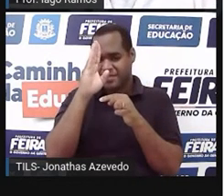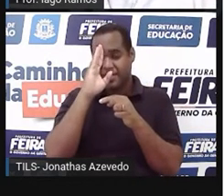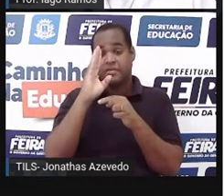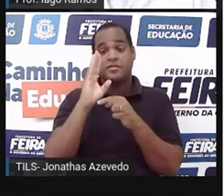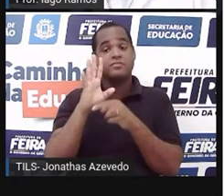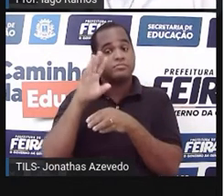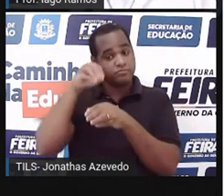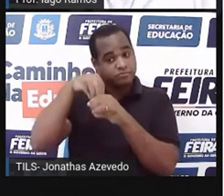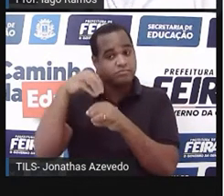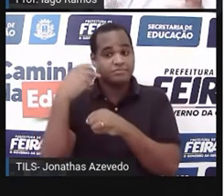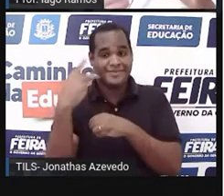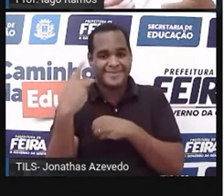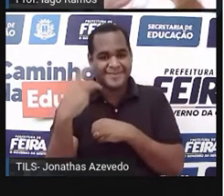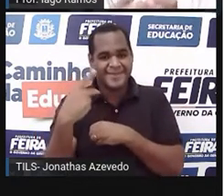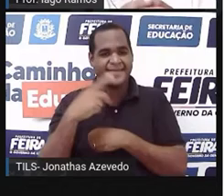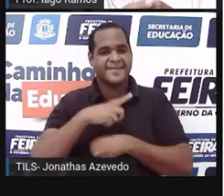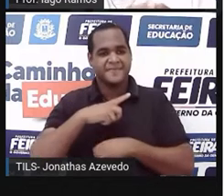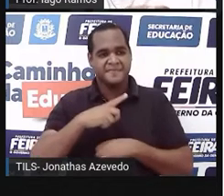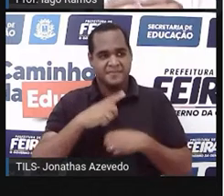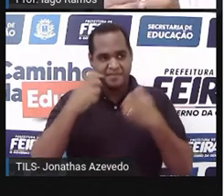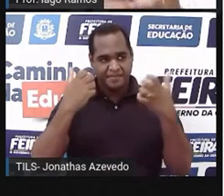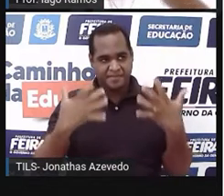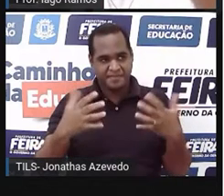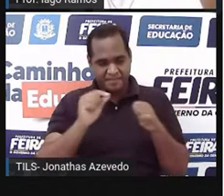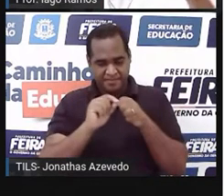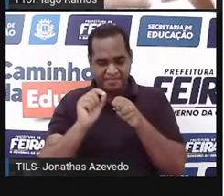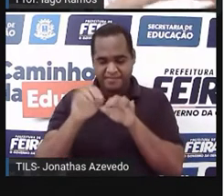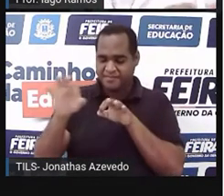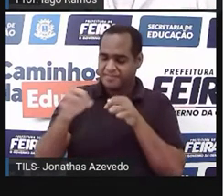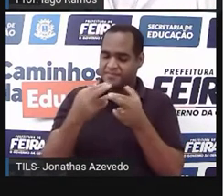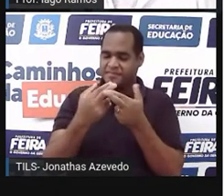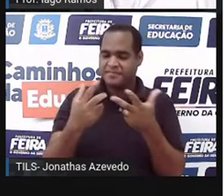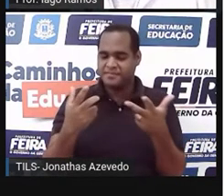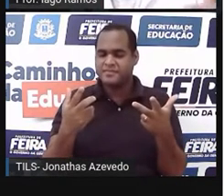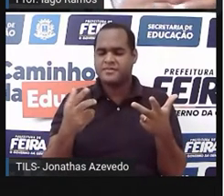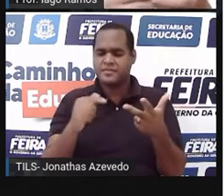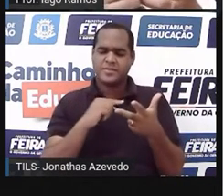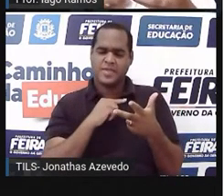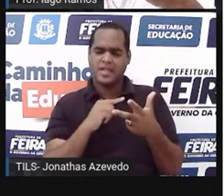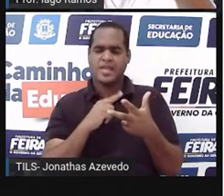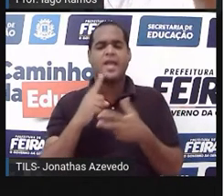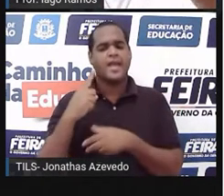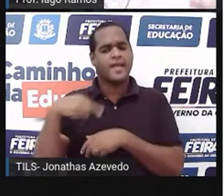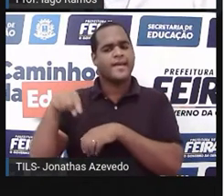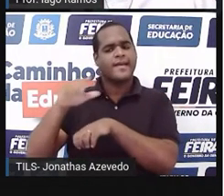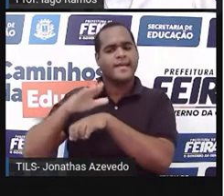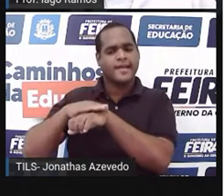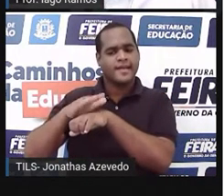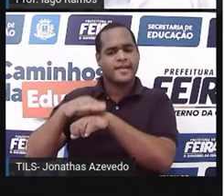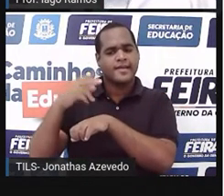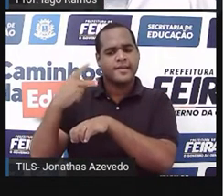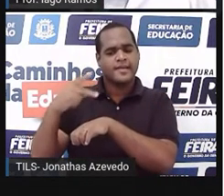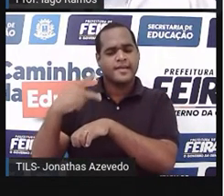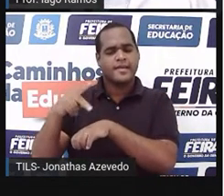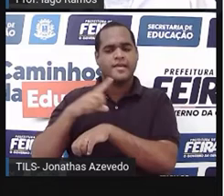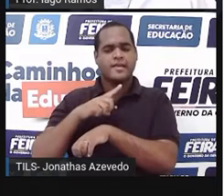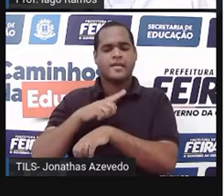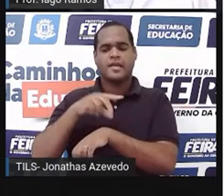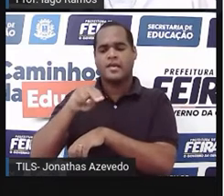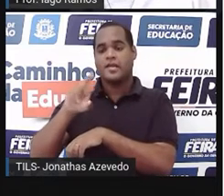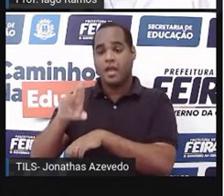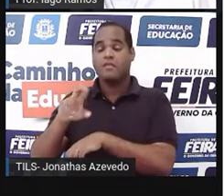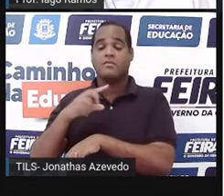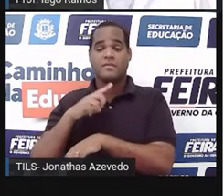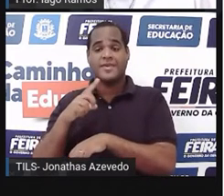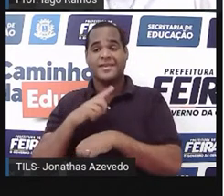dele é que fazem nascer, são eles que fazem nascer os números racionais. Então, olha